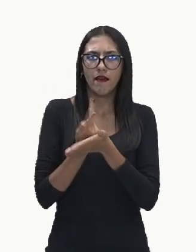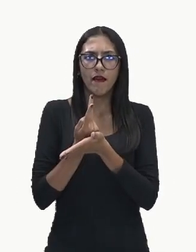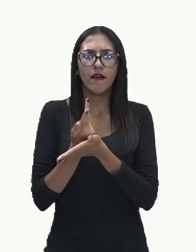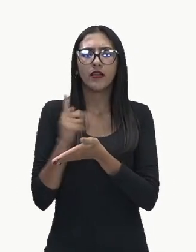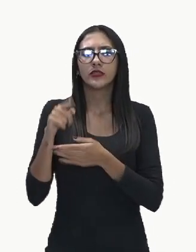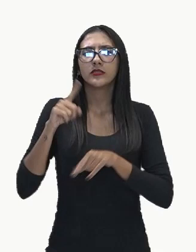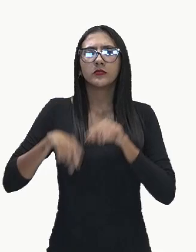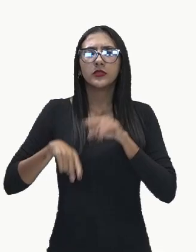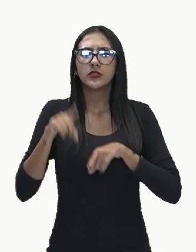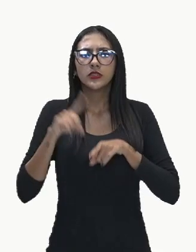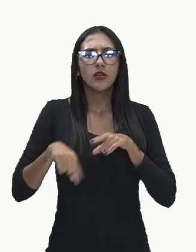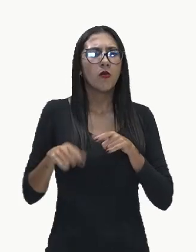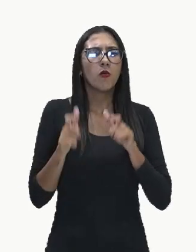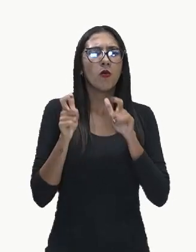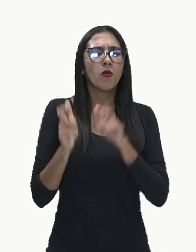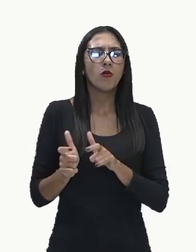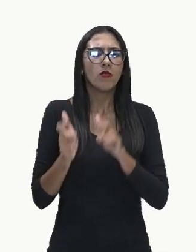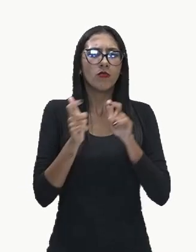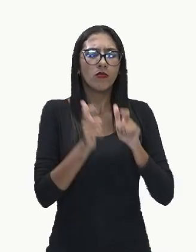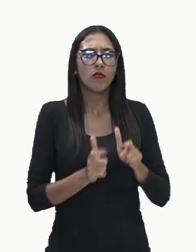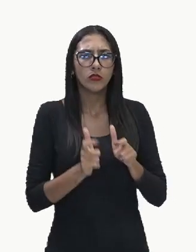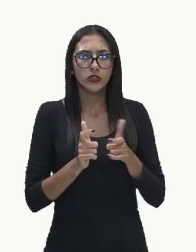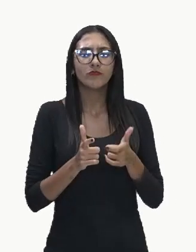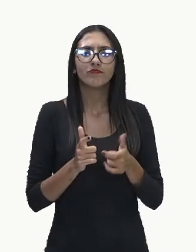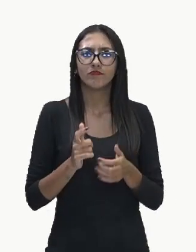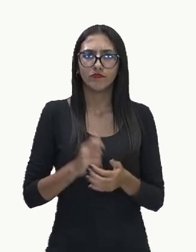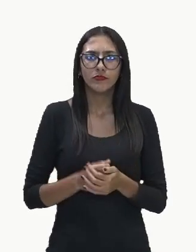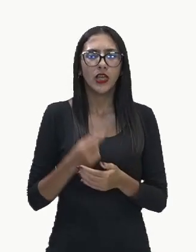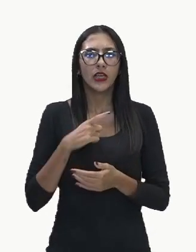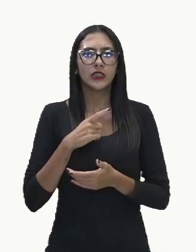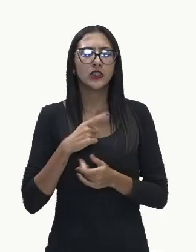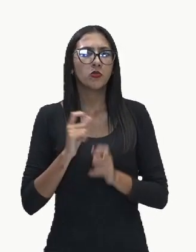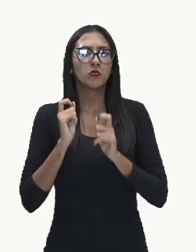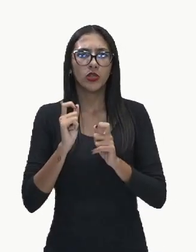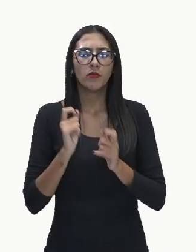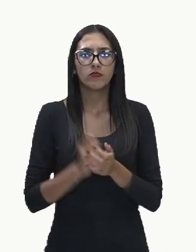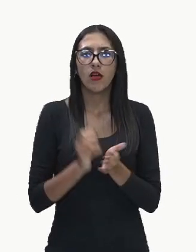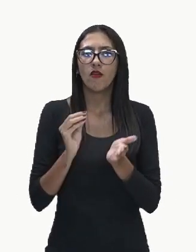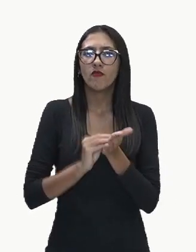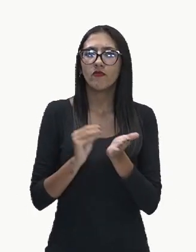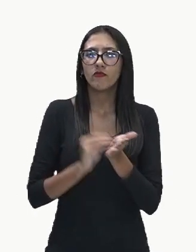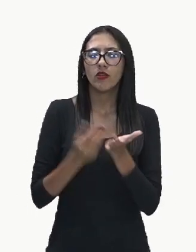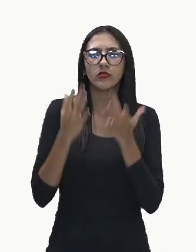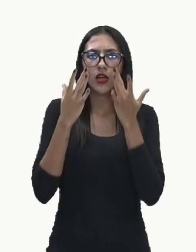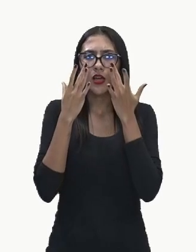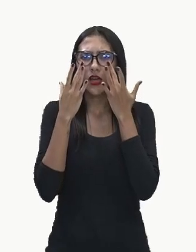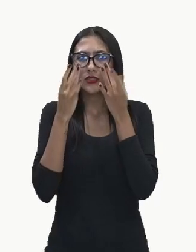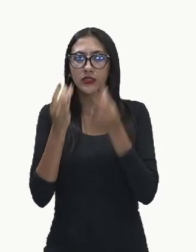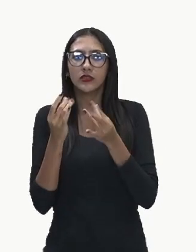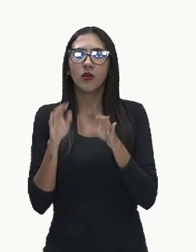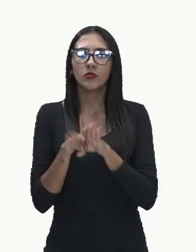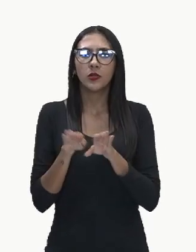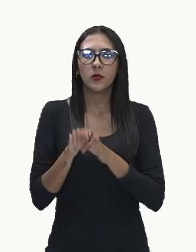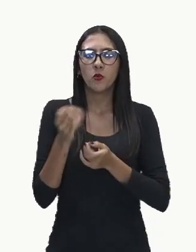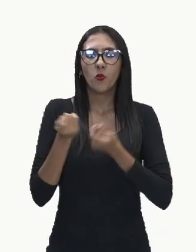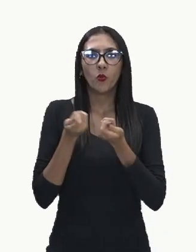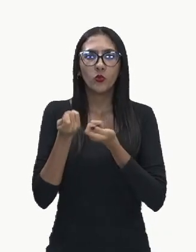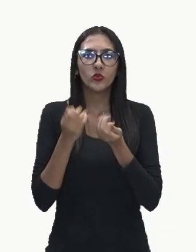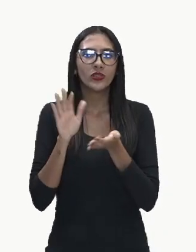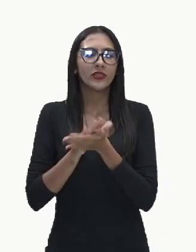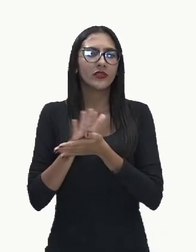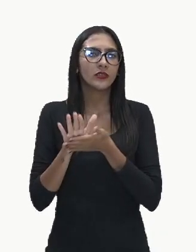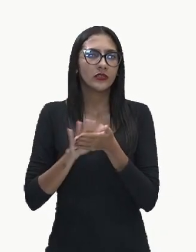em regiões onde nós temos menos tratamento sanitário correto e,